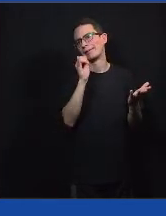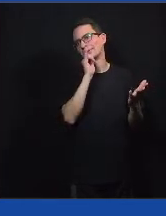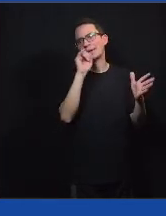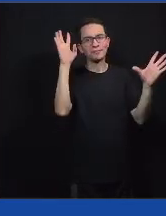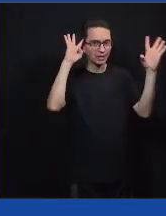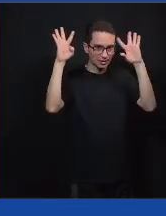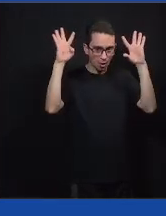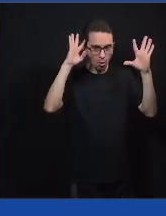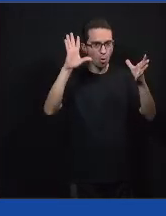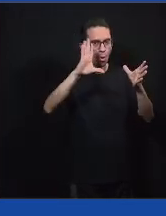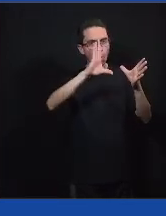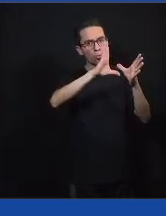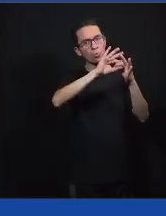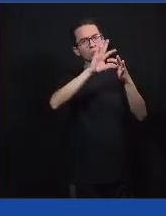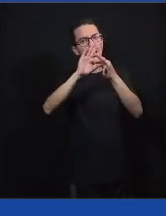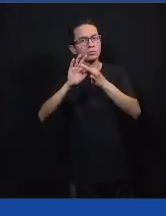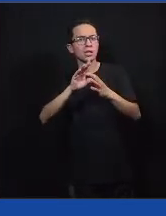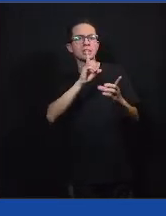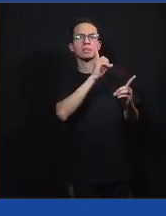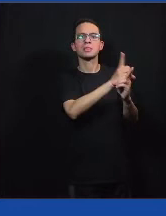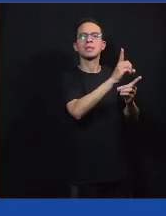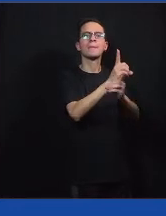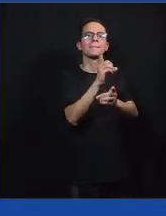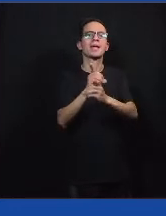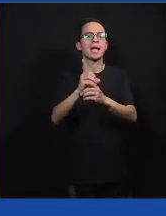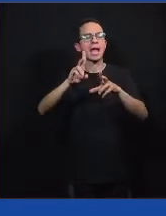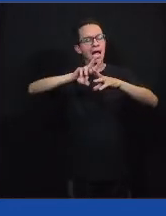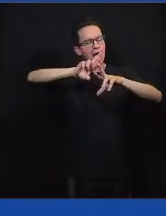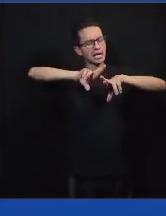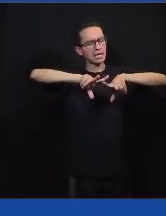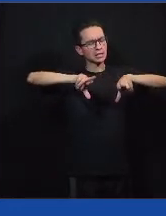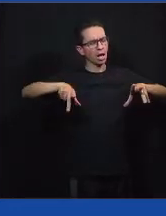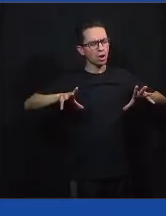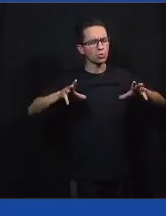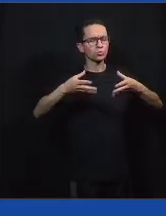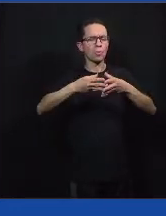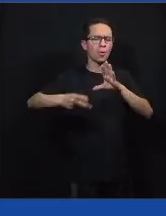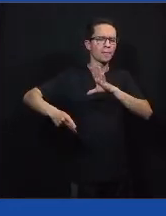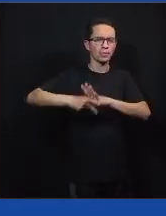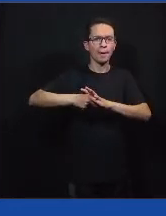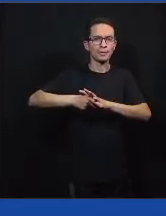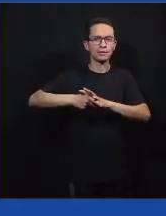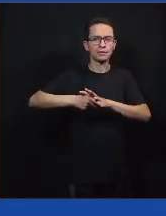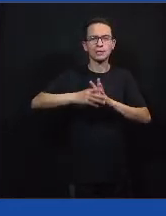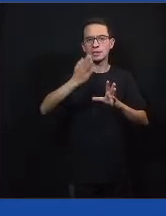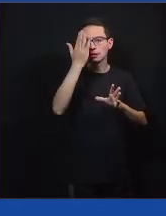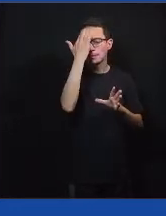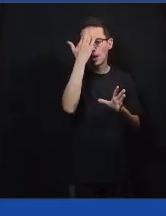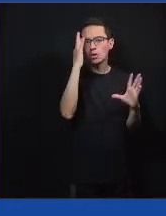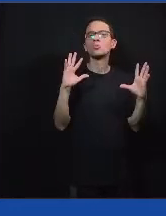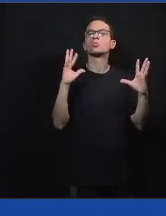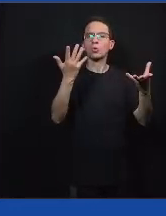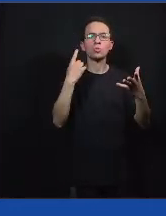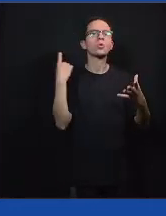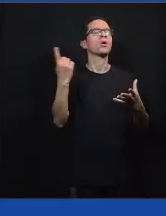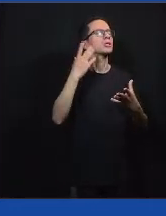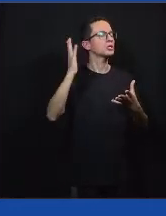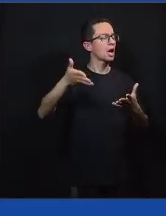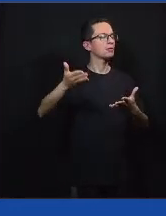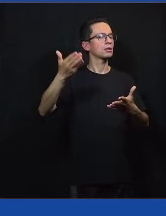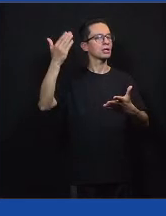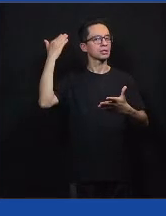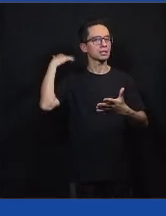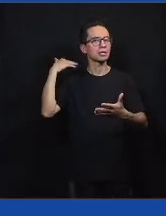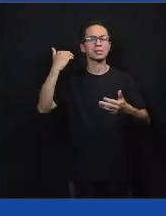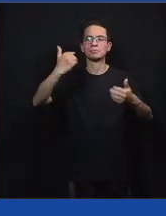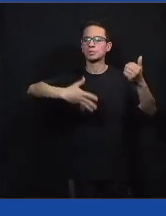sobre o contexto, identificar quem é as características do grupo, a questão de todo o acolhimento que a gente falou. A gente passa,